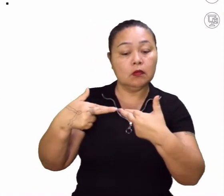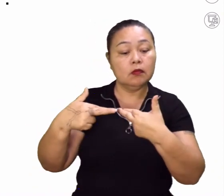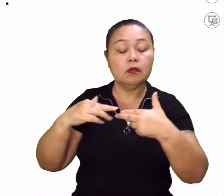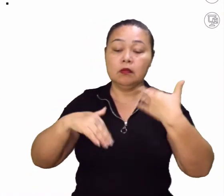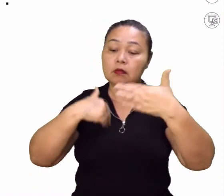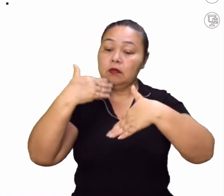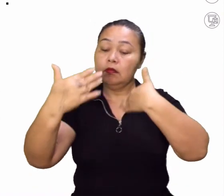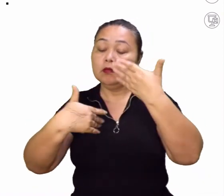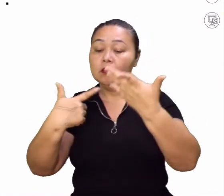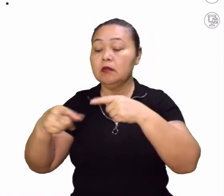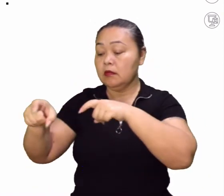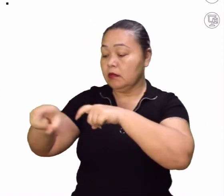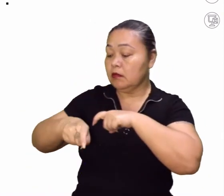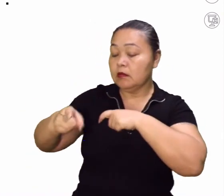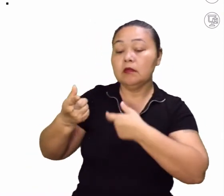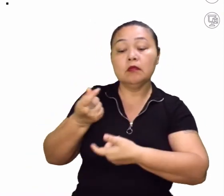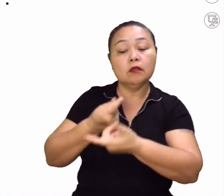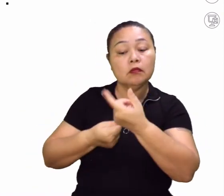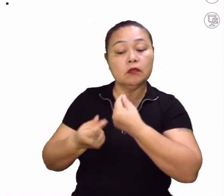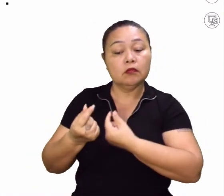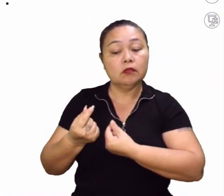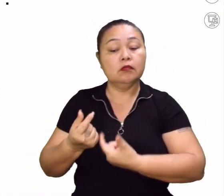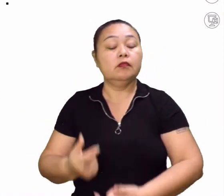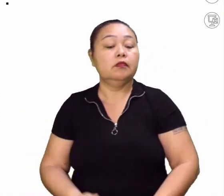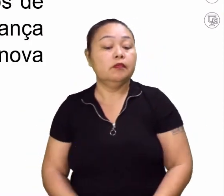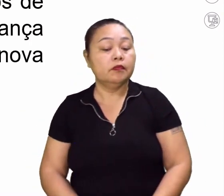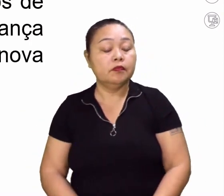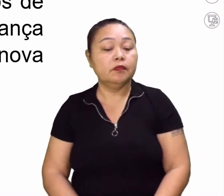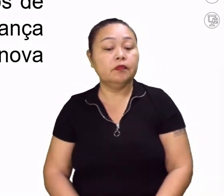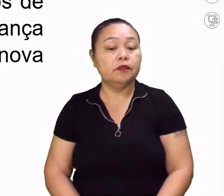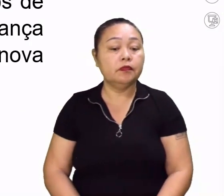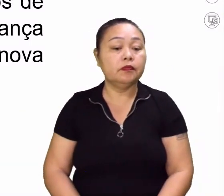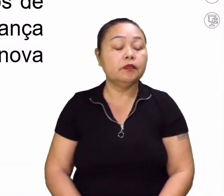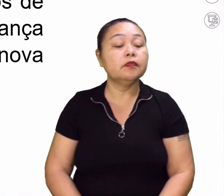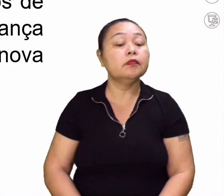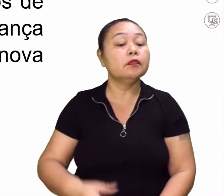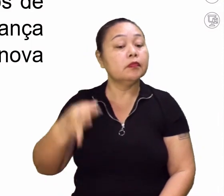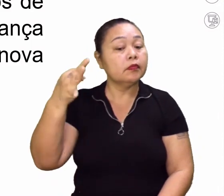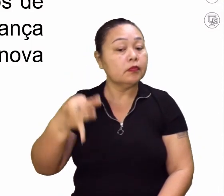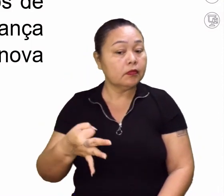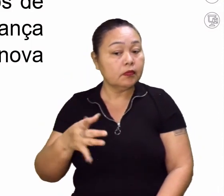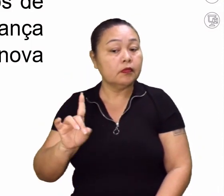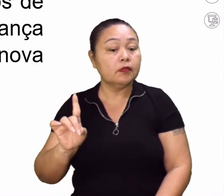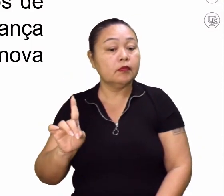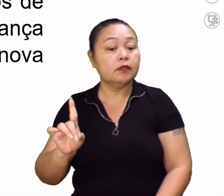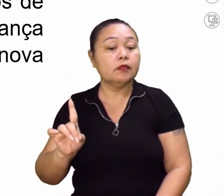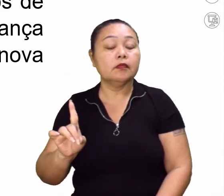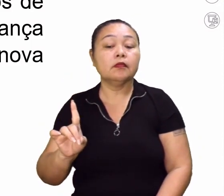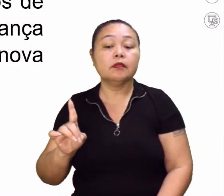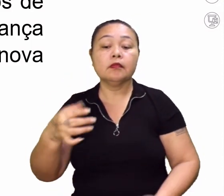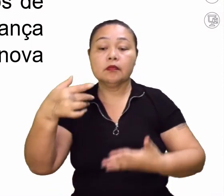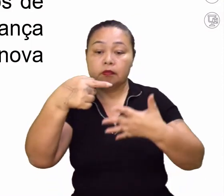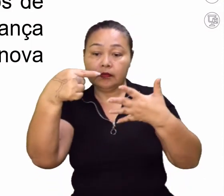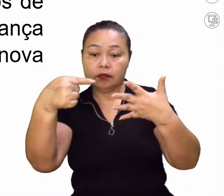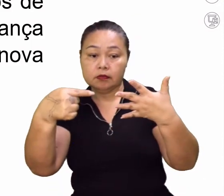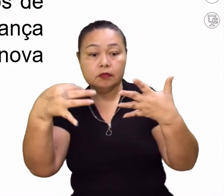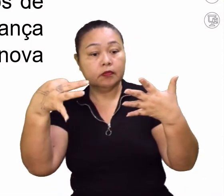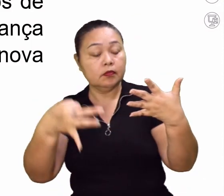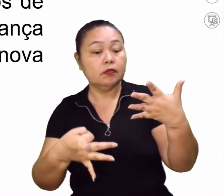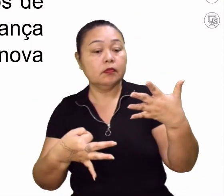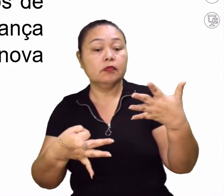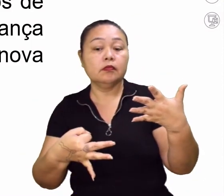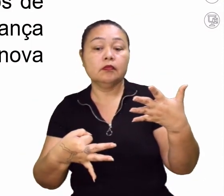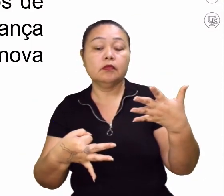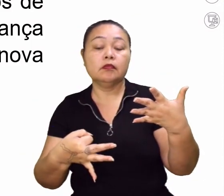relacionados à evolução do agronegócio. Pode-se afirmar corretamente que,